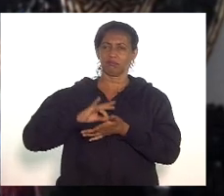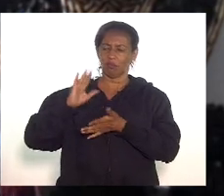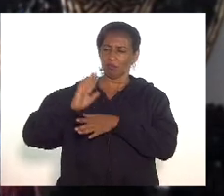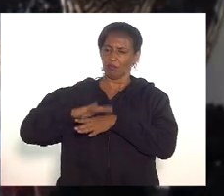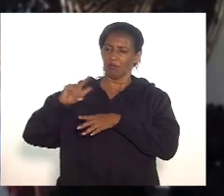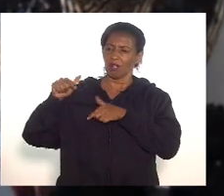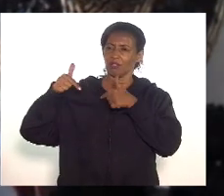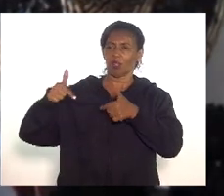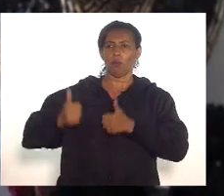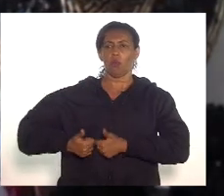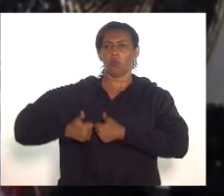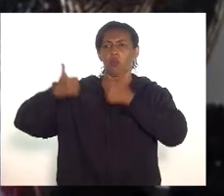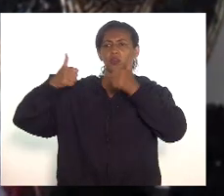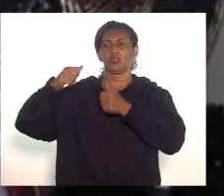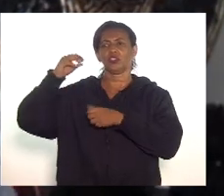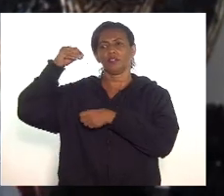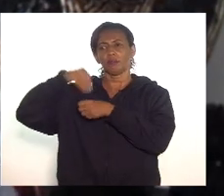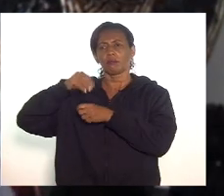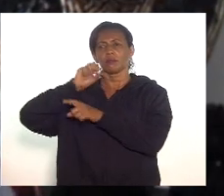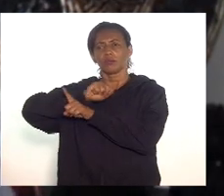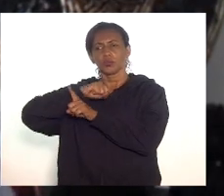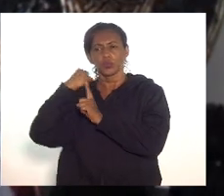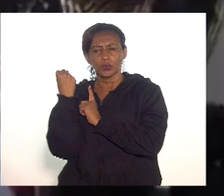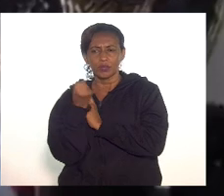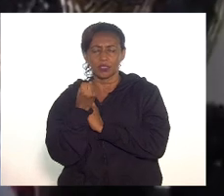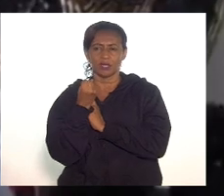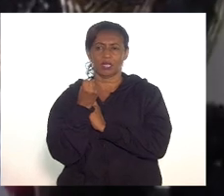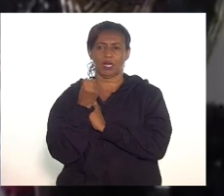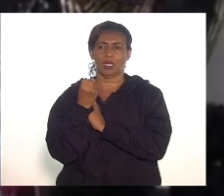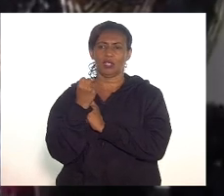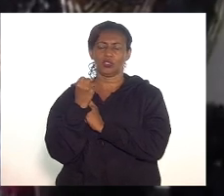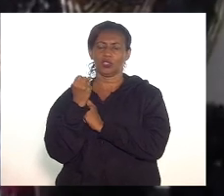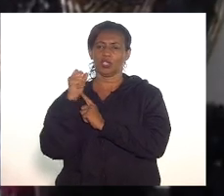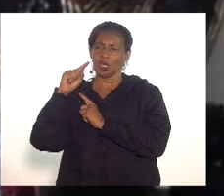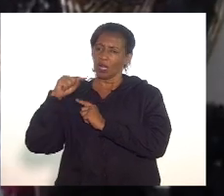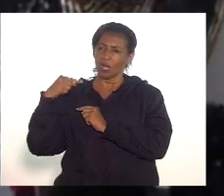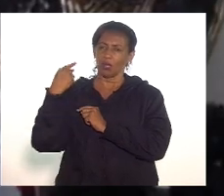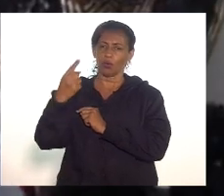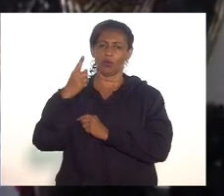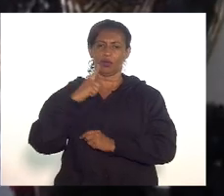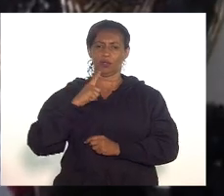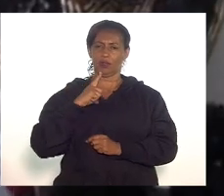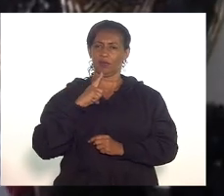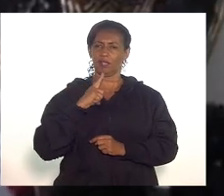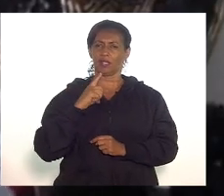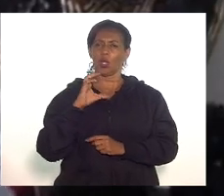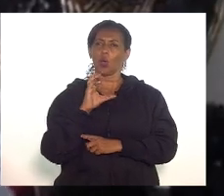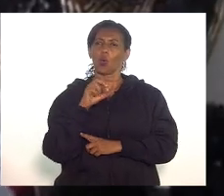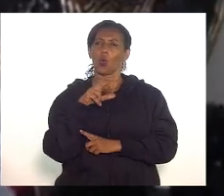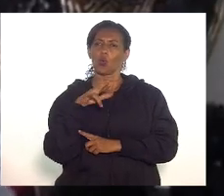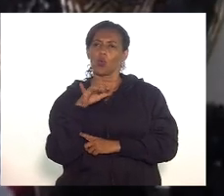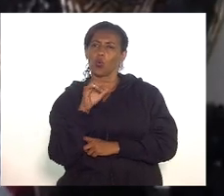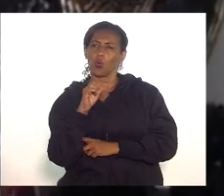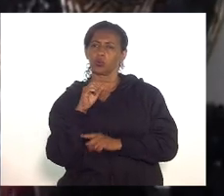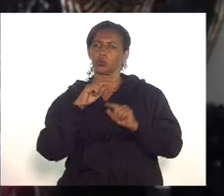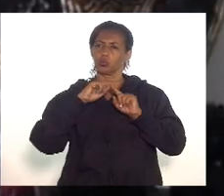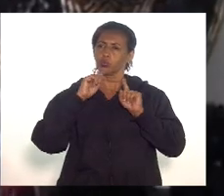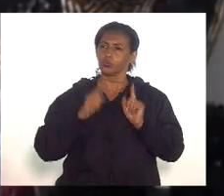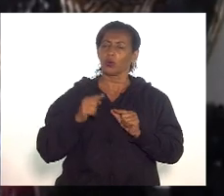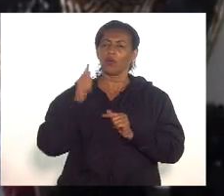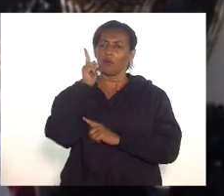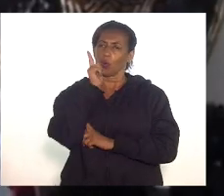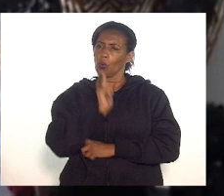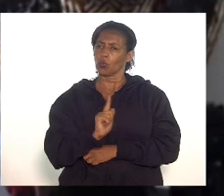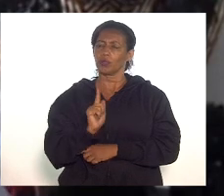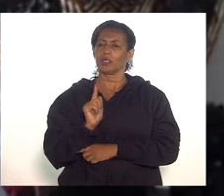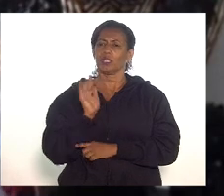repercussão positiva na sociedade. A gente agora deve ter um próximo concurso para oxigenar um pouquinho o quadro. Mas, mesmo assim, aqueles